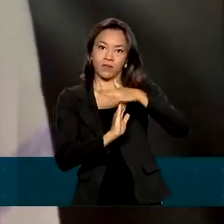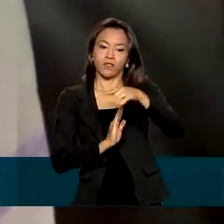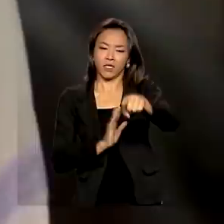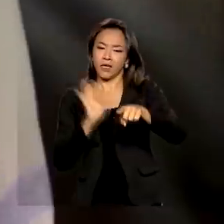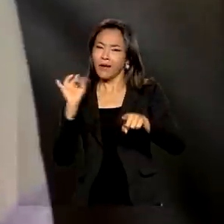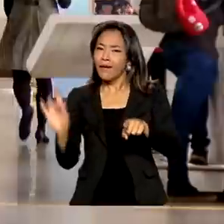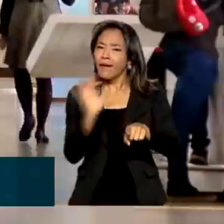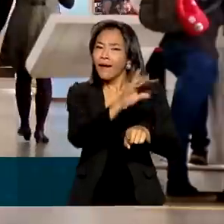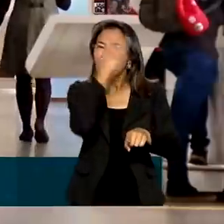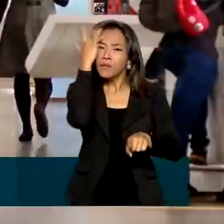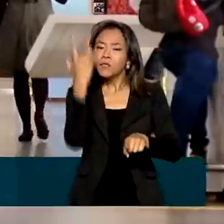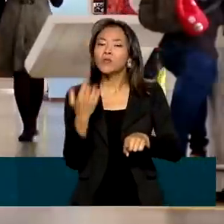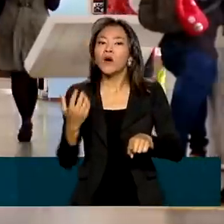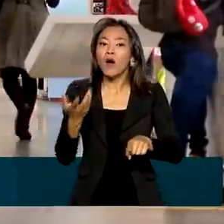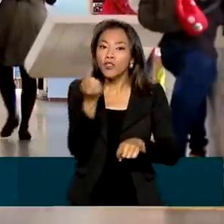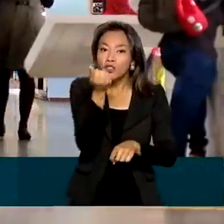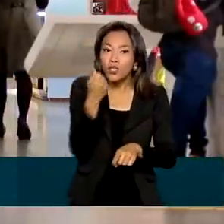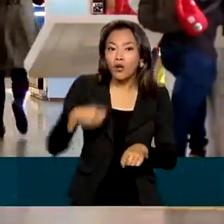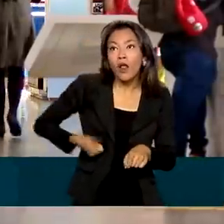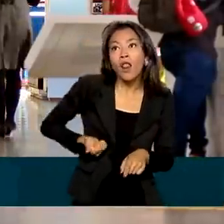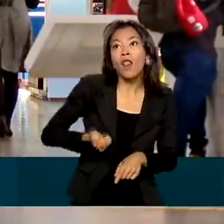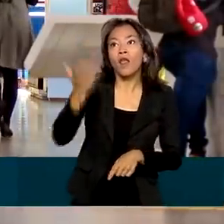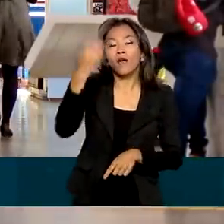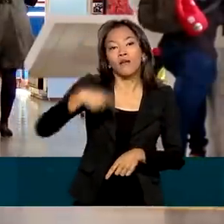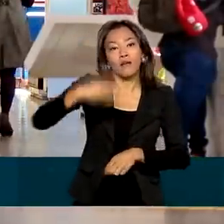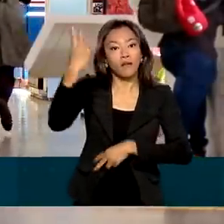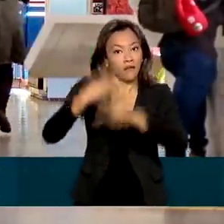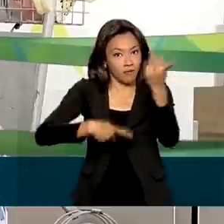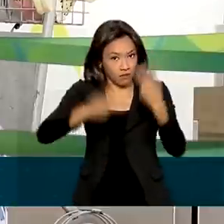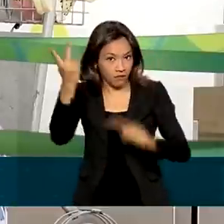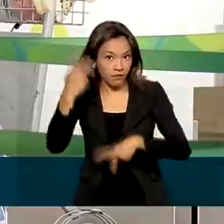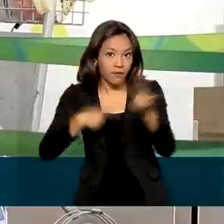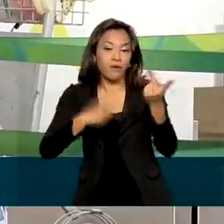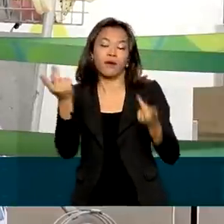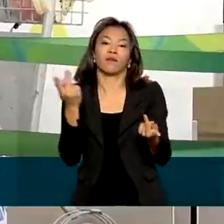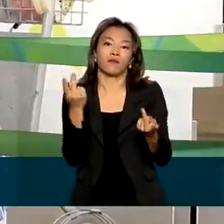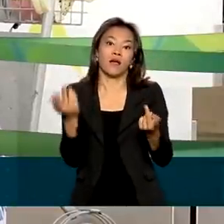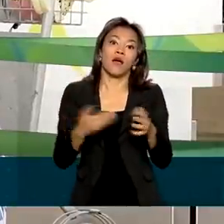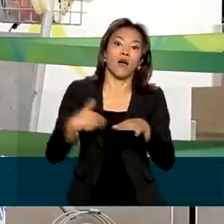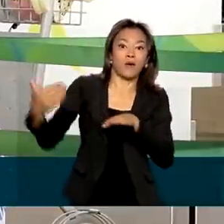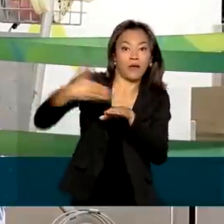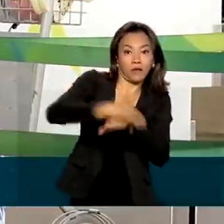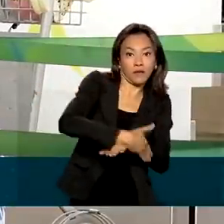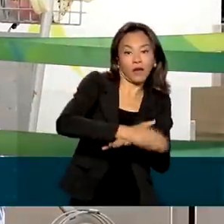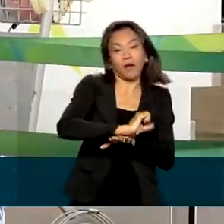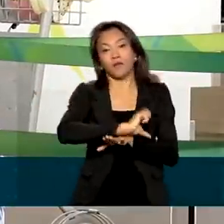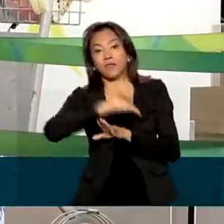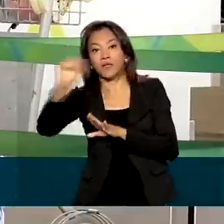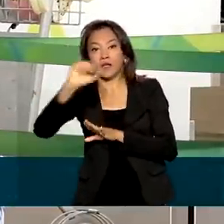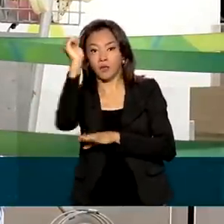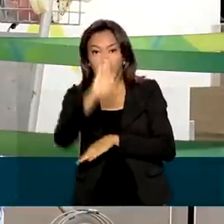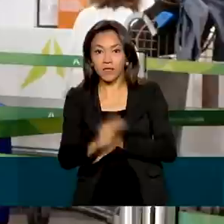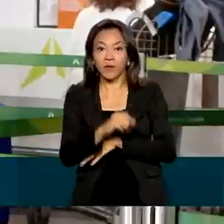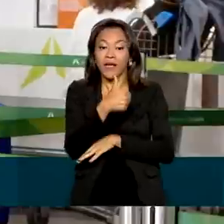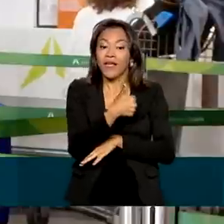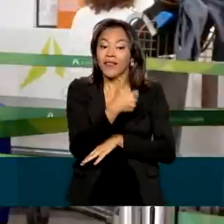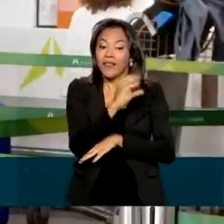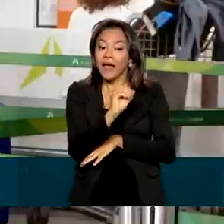levar no bolso ao sair ou entrar no Brasil. O valor passou de R$ 10 mil para R$ 10 mil,